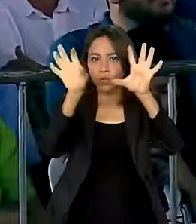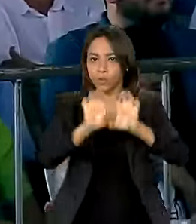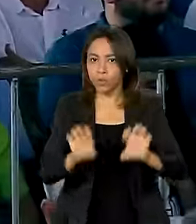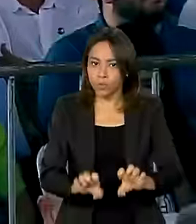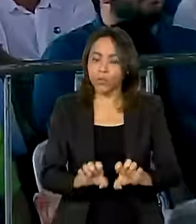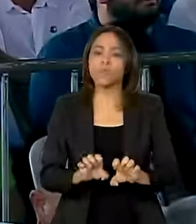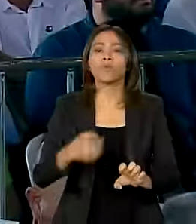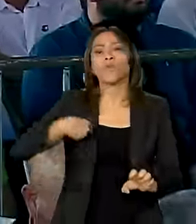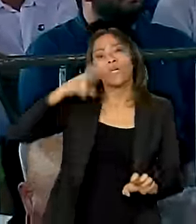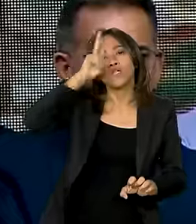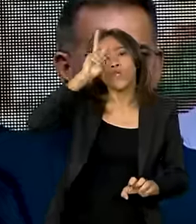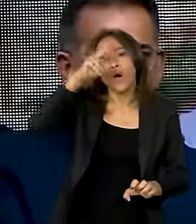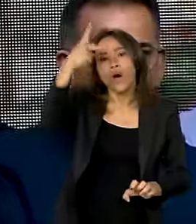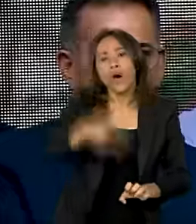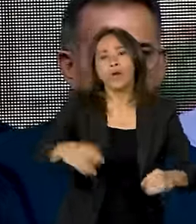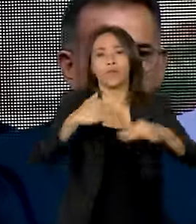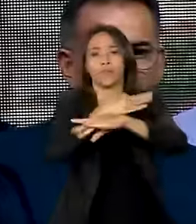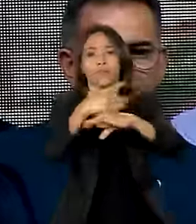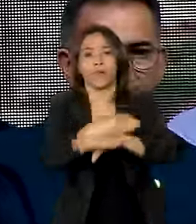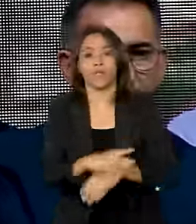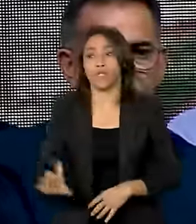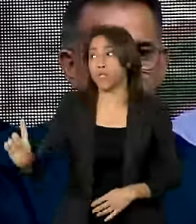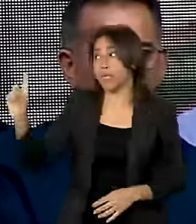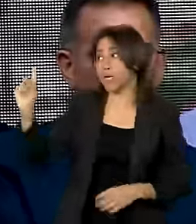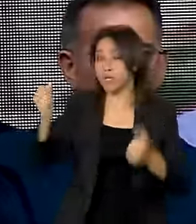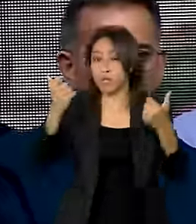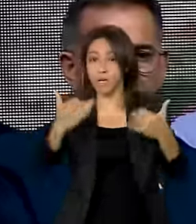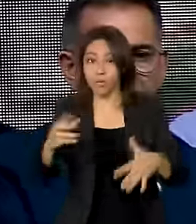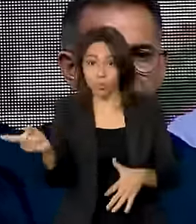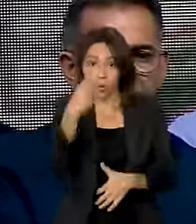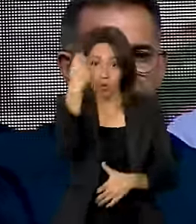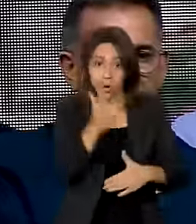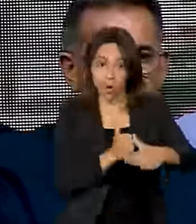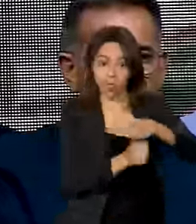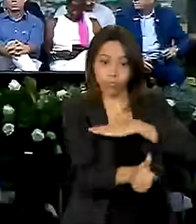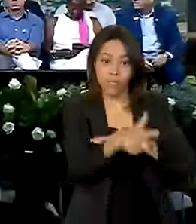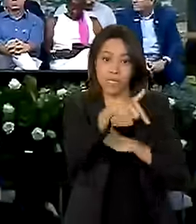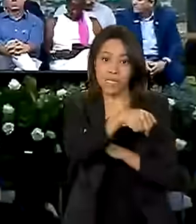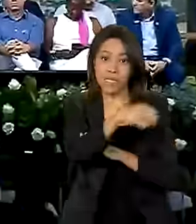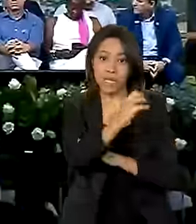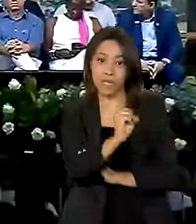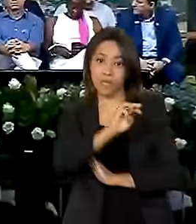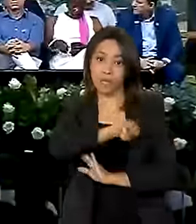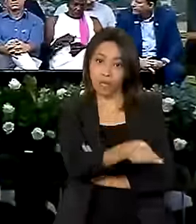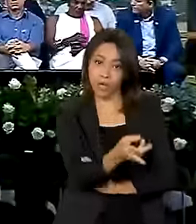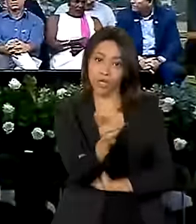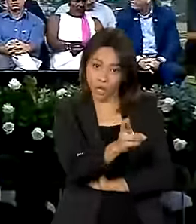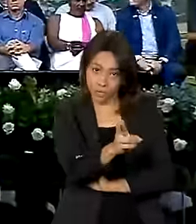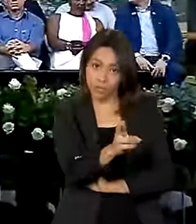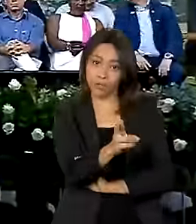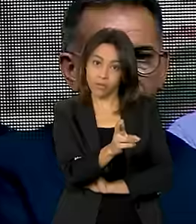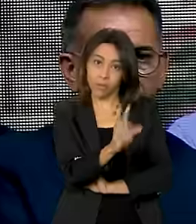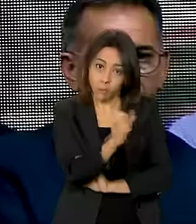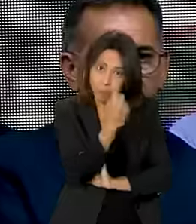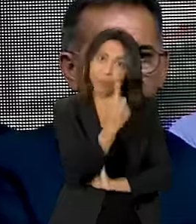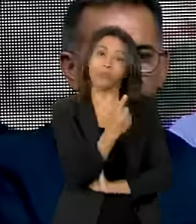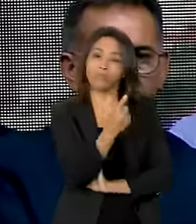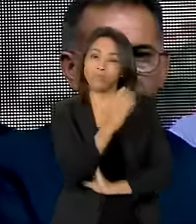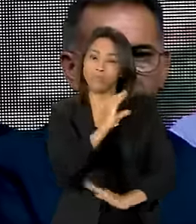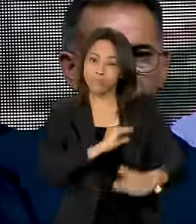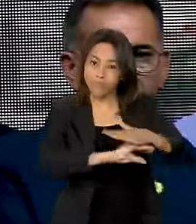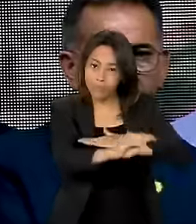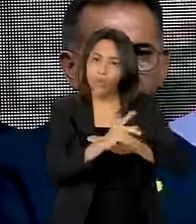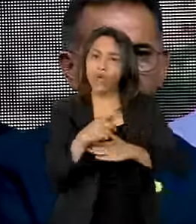história de Araraquara. Fizemos o primeiro orçamento que era da ordem de 70 milhões de reais e continuamos